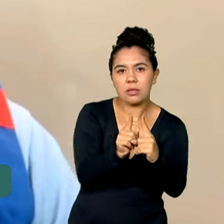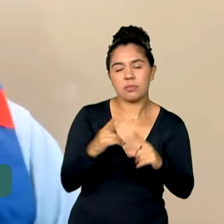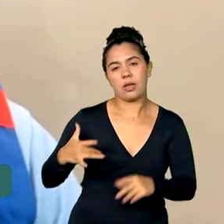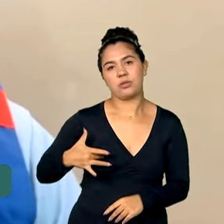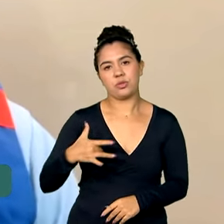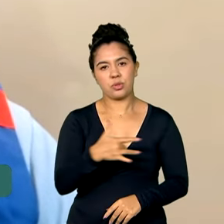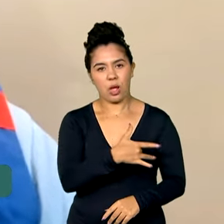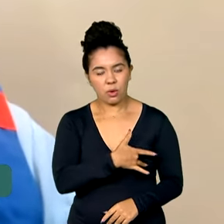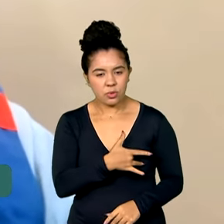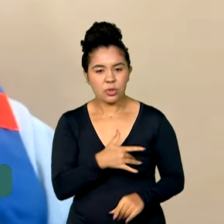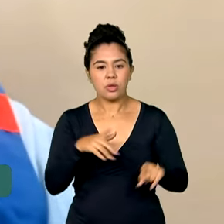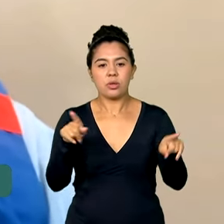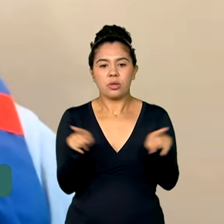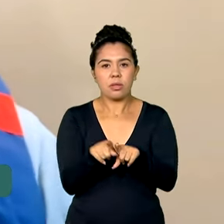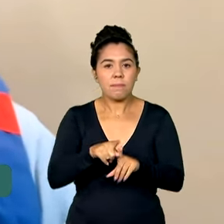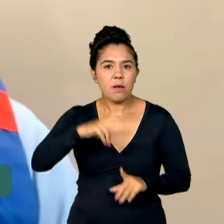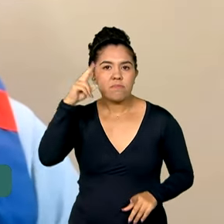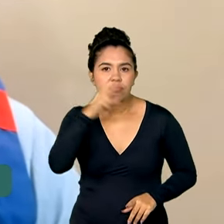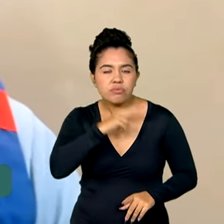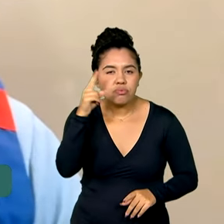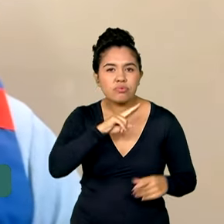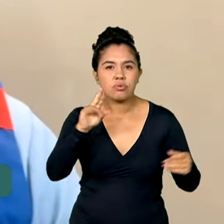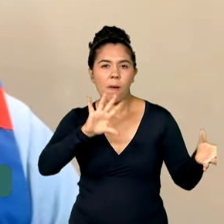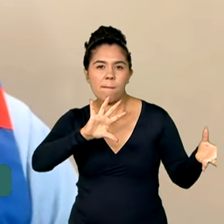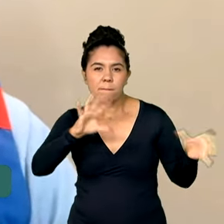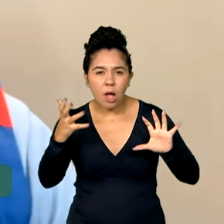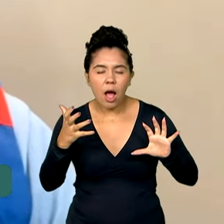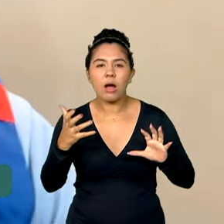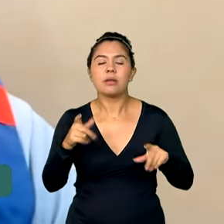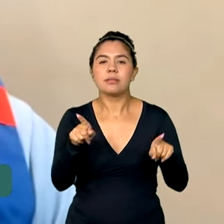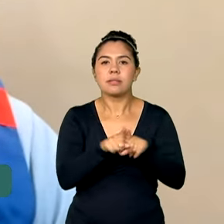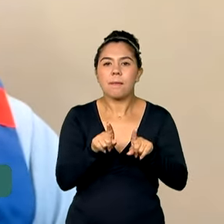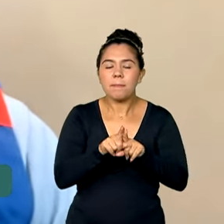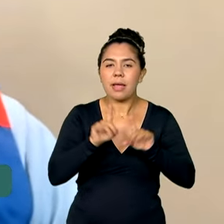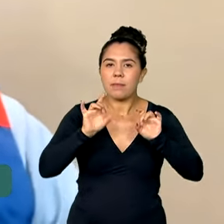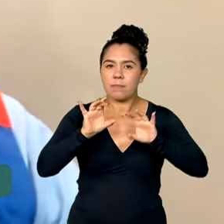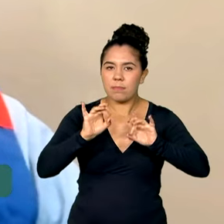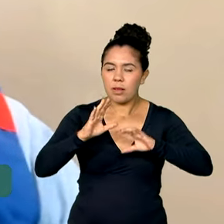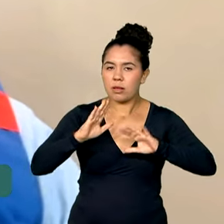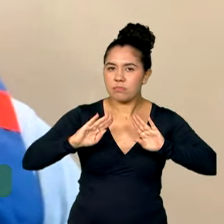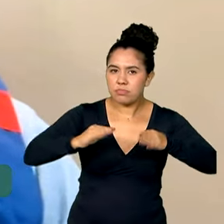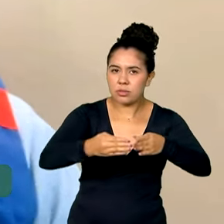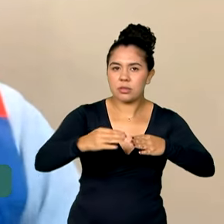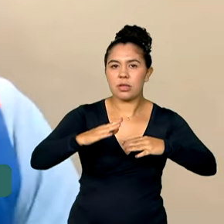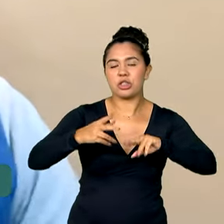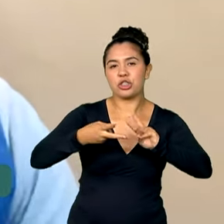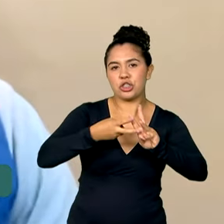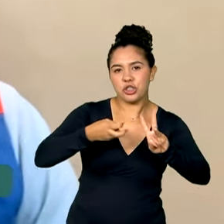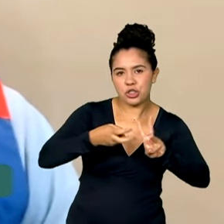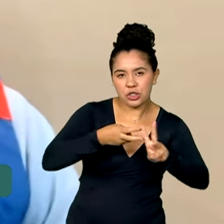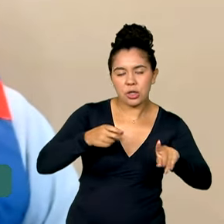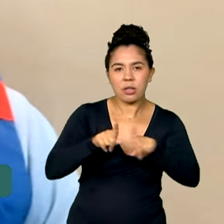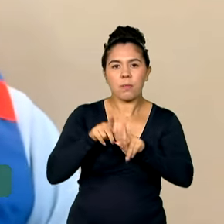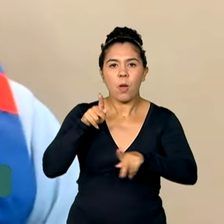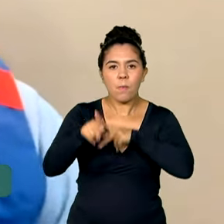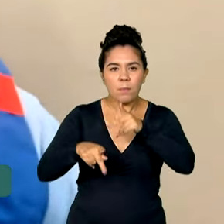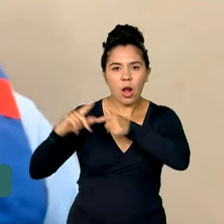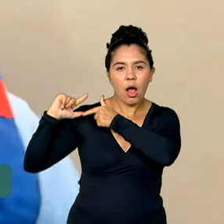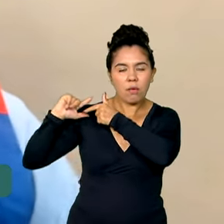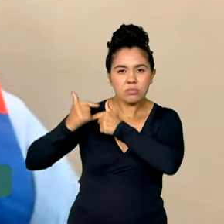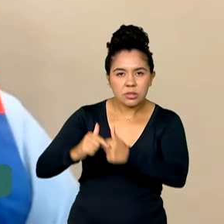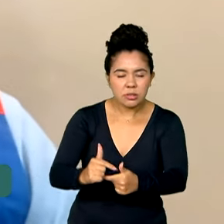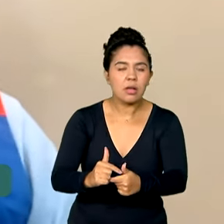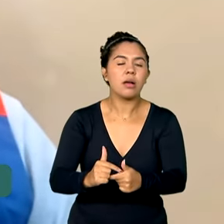em rede de urgência e emergência, especialistas em saúde indígena, especialistas em saúde dos povos tradicionais. profissionais,